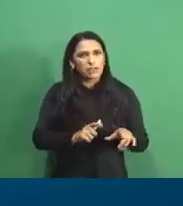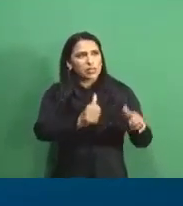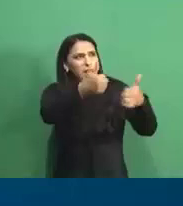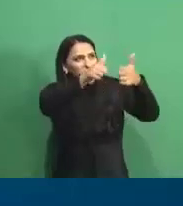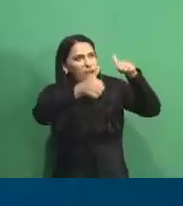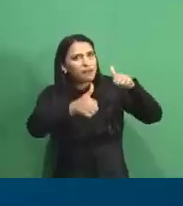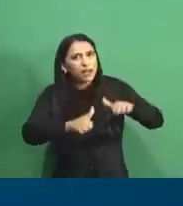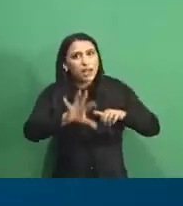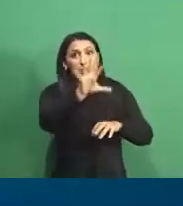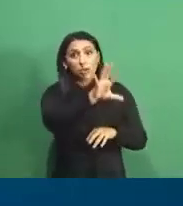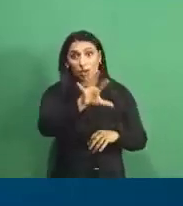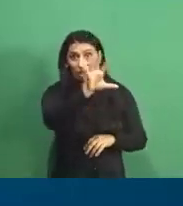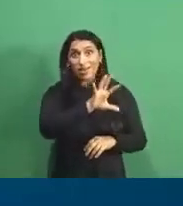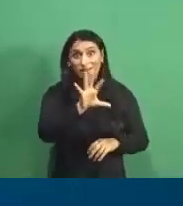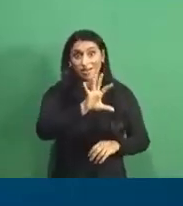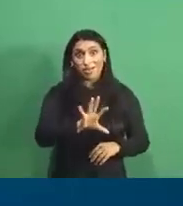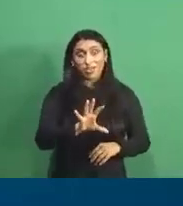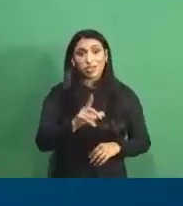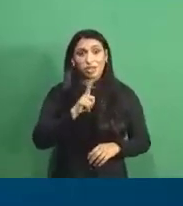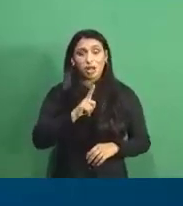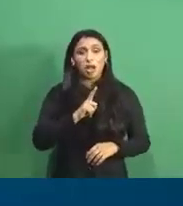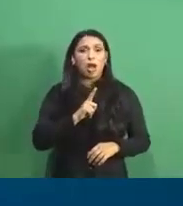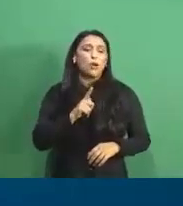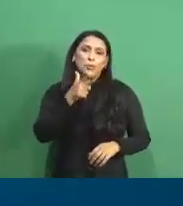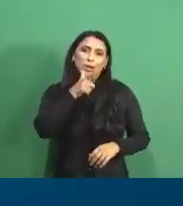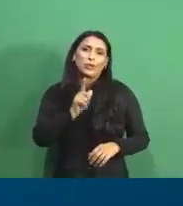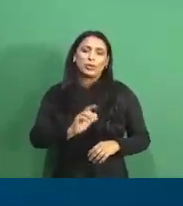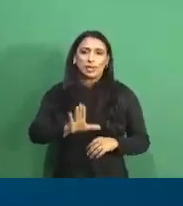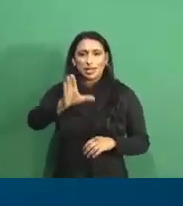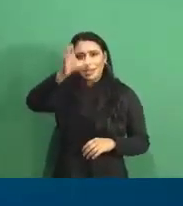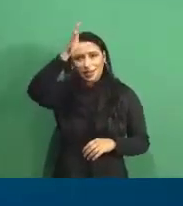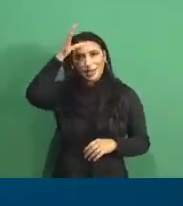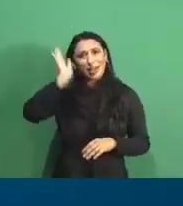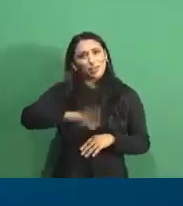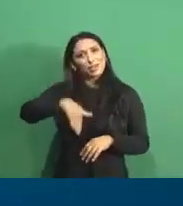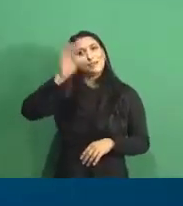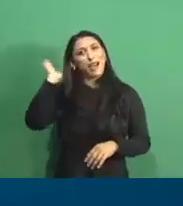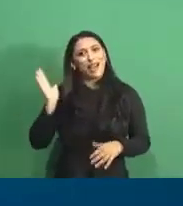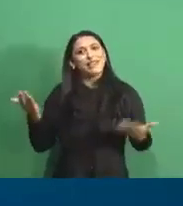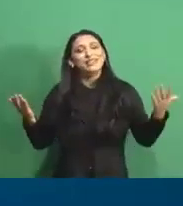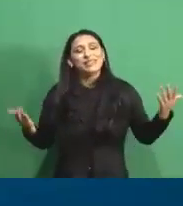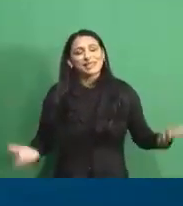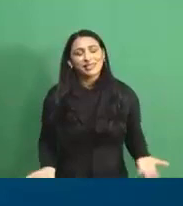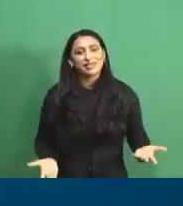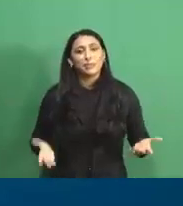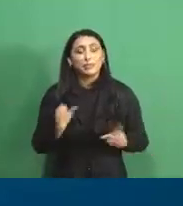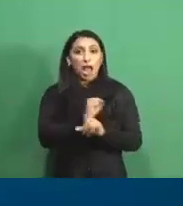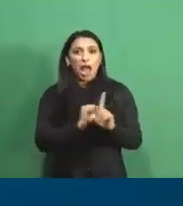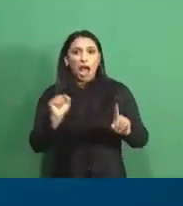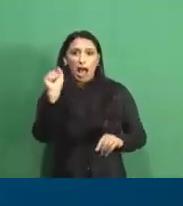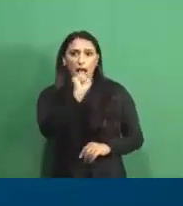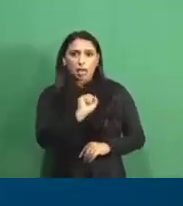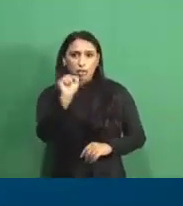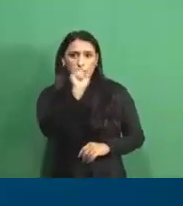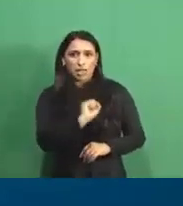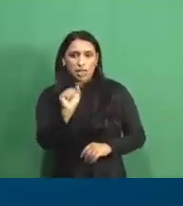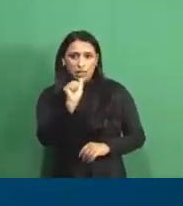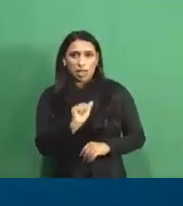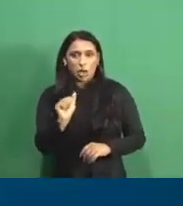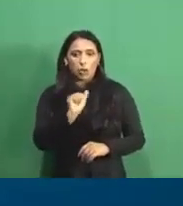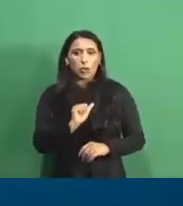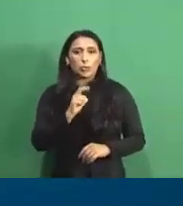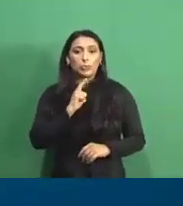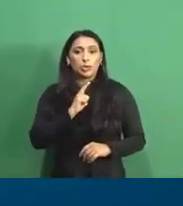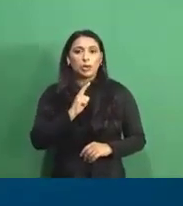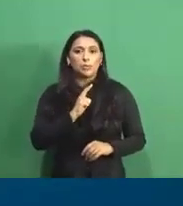regional à medida que a gente consiga ter mais clientes. A nossa... A gente vislumbra agora começar com a associação. Então, para que